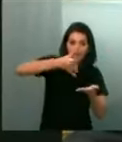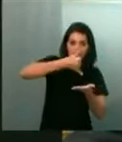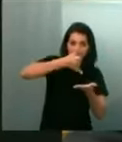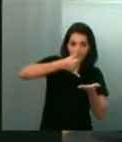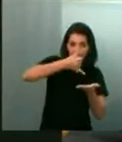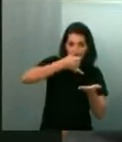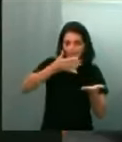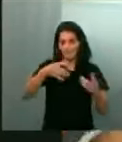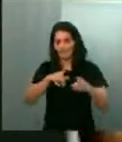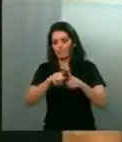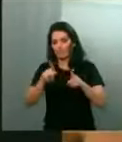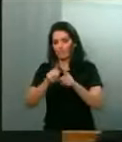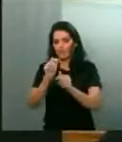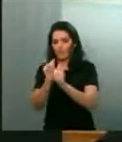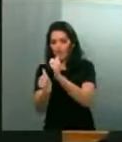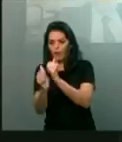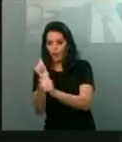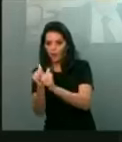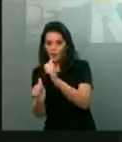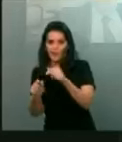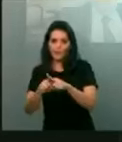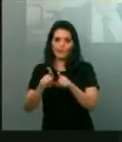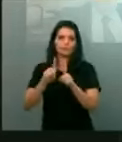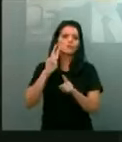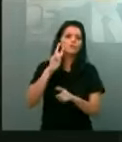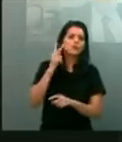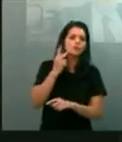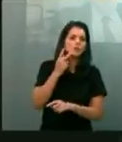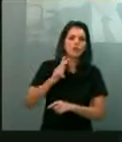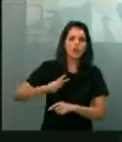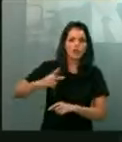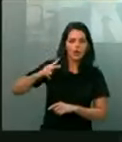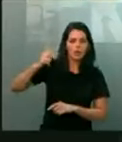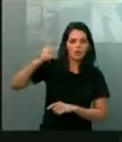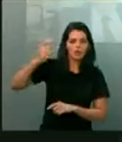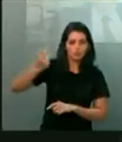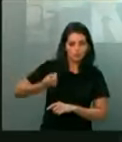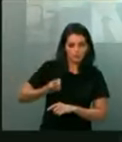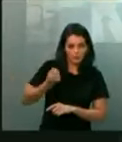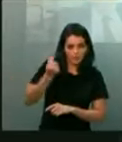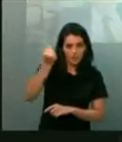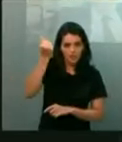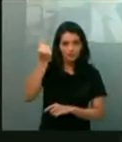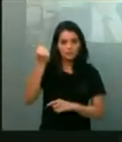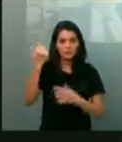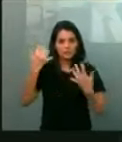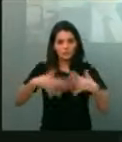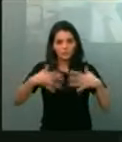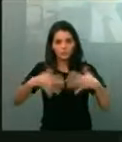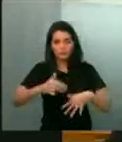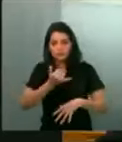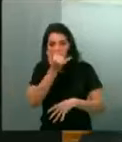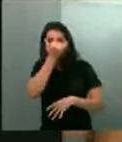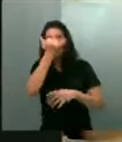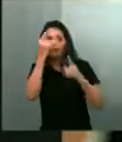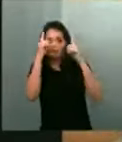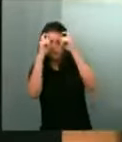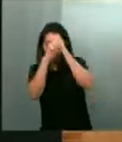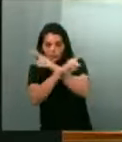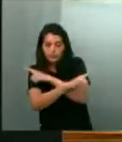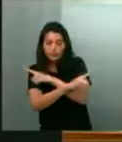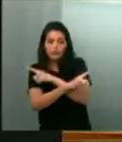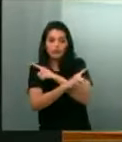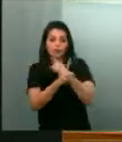arroz, das verduras, isso as pessoas, nessa dificuldade trágica que nós estamos vivendo, vem